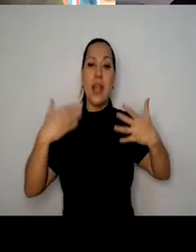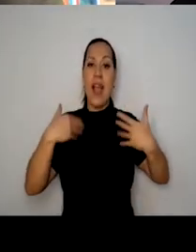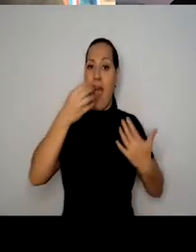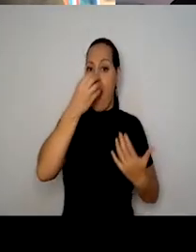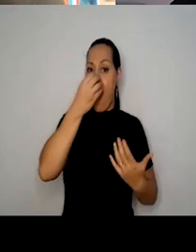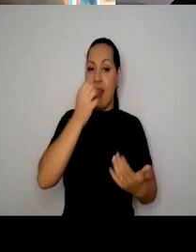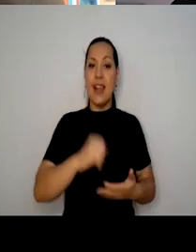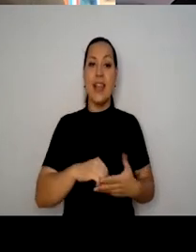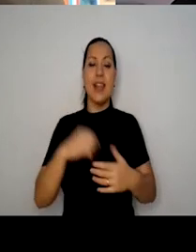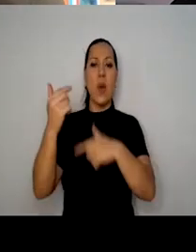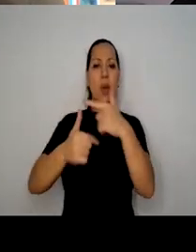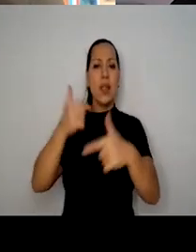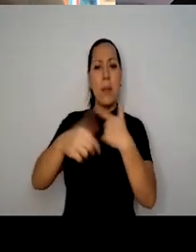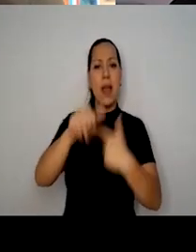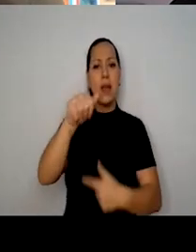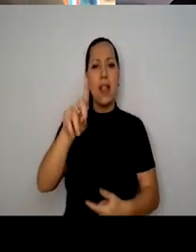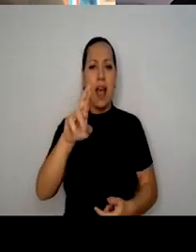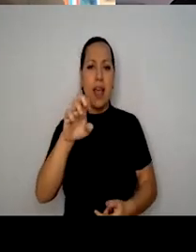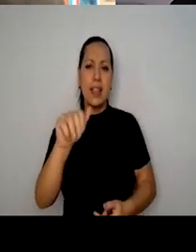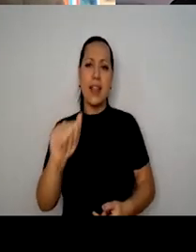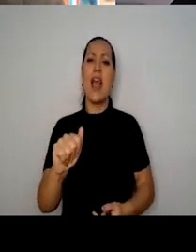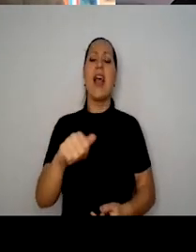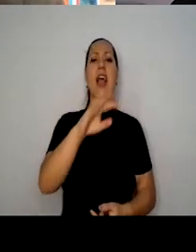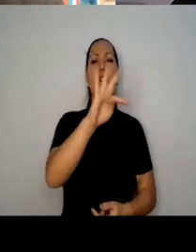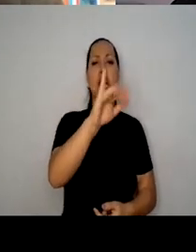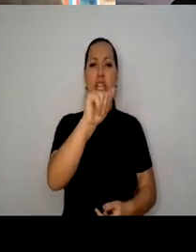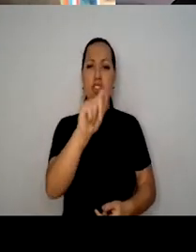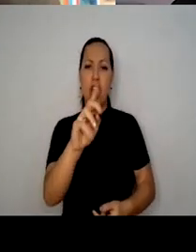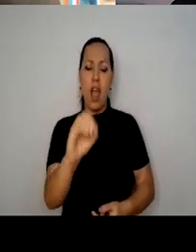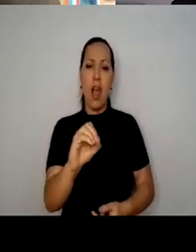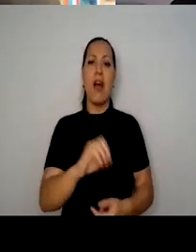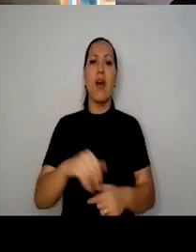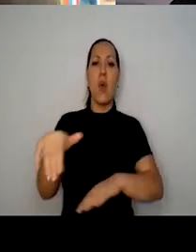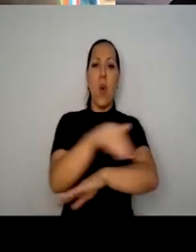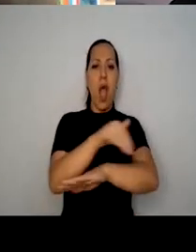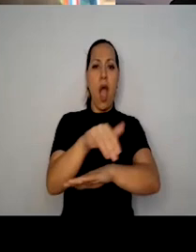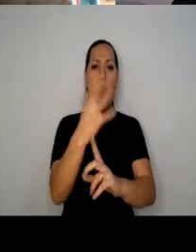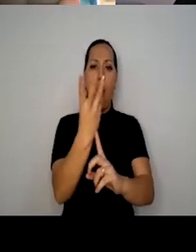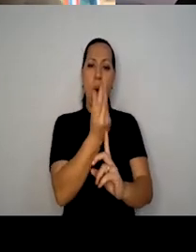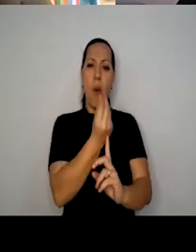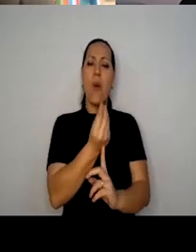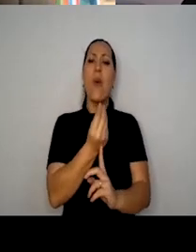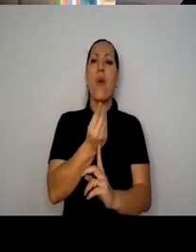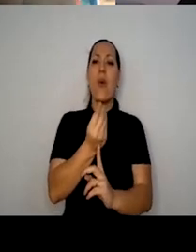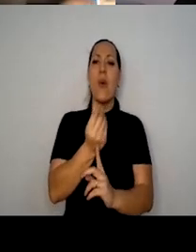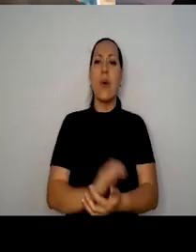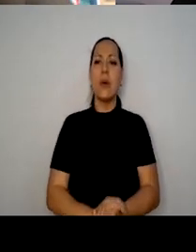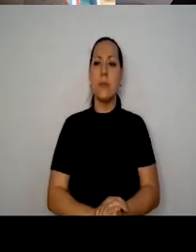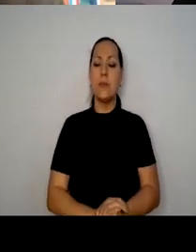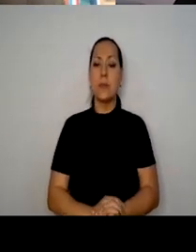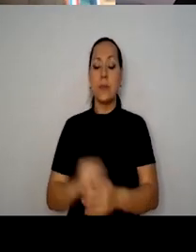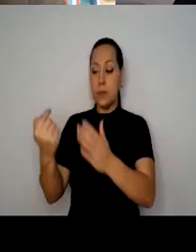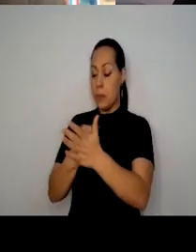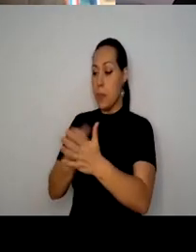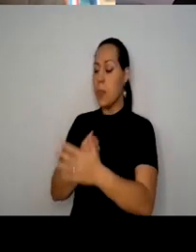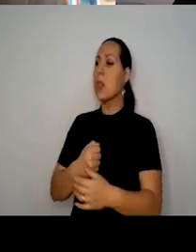sobre todo o trabalho que a Andréa desenvolve, Tiago, que tem aí a rua como casa. Mafalda, você pode falar um pouco sobre o espetáculo